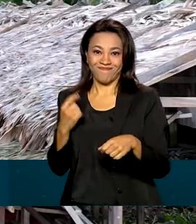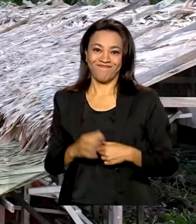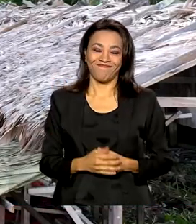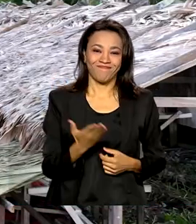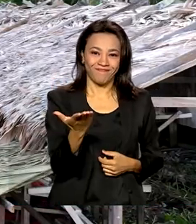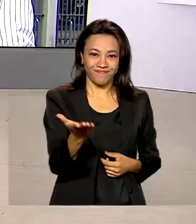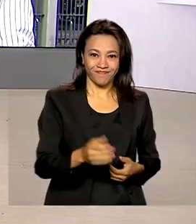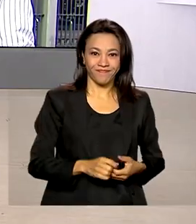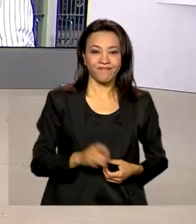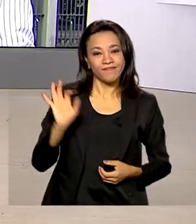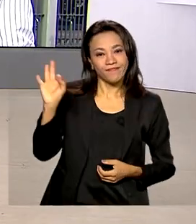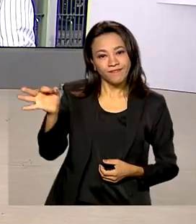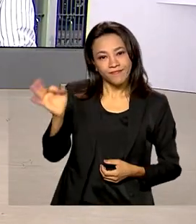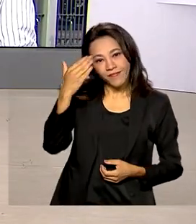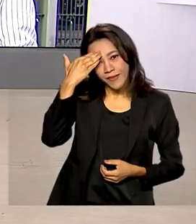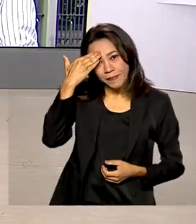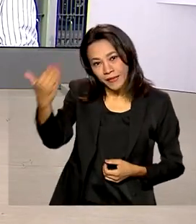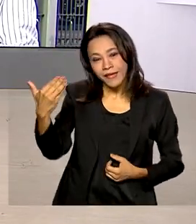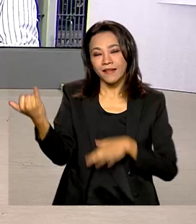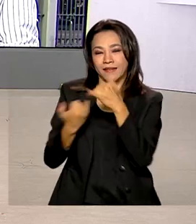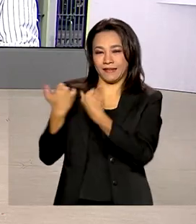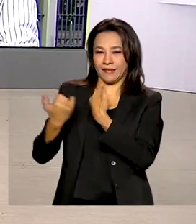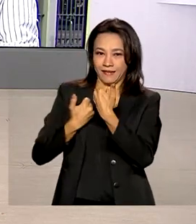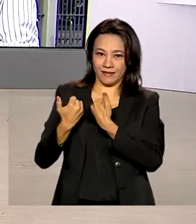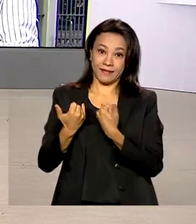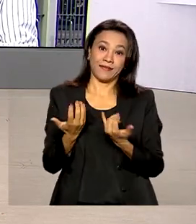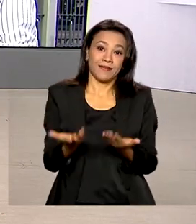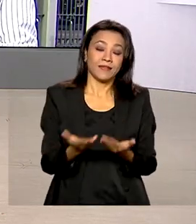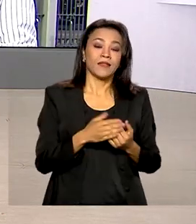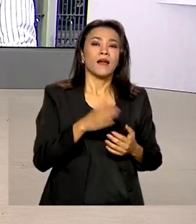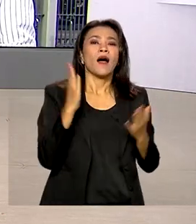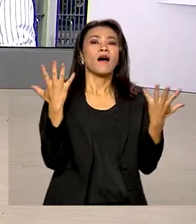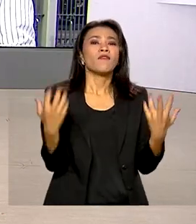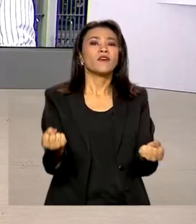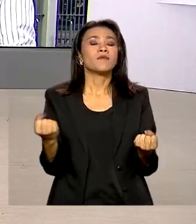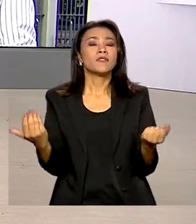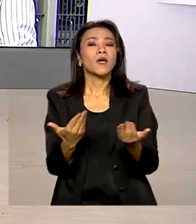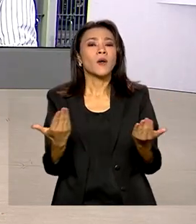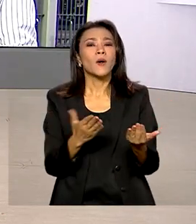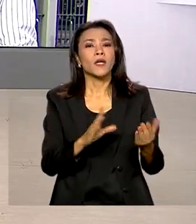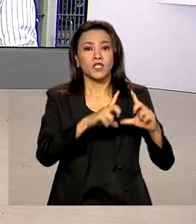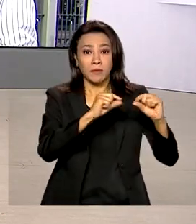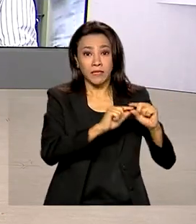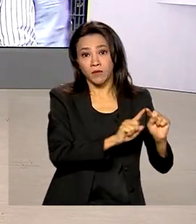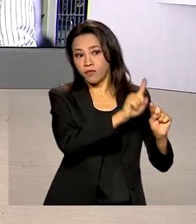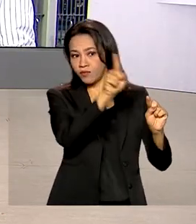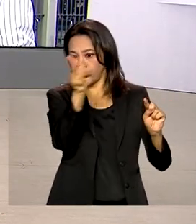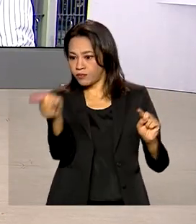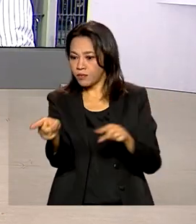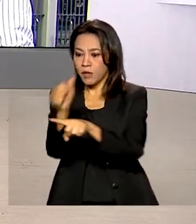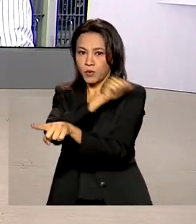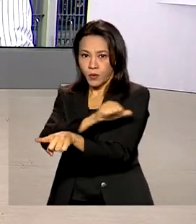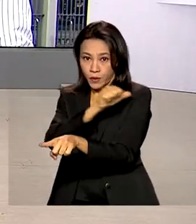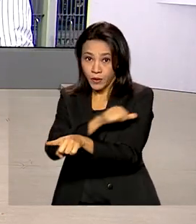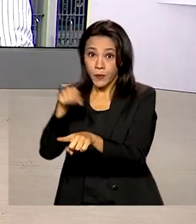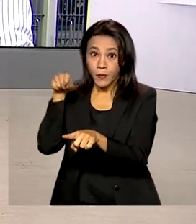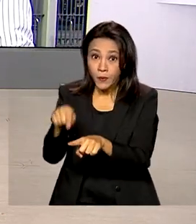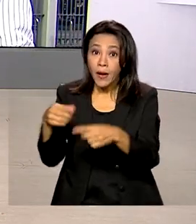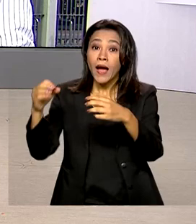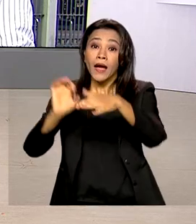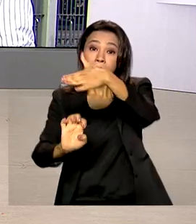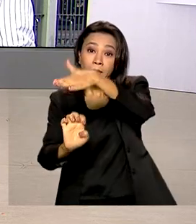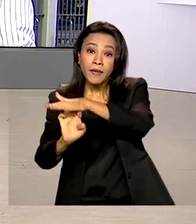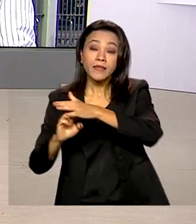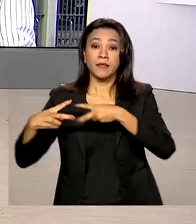é com você. Tá certo, Glauco. Obrigada pelas suas informações. De Brasília, vamos ao Rio de Janeiro, porque a Petrobras anunciou uma redução de